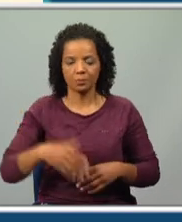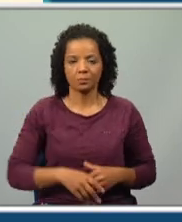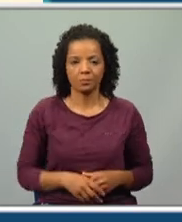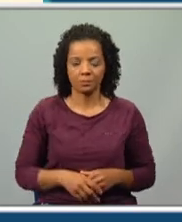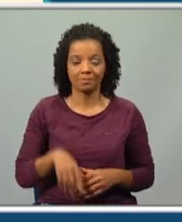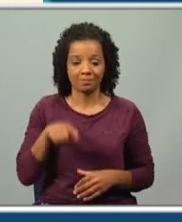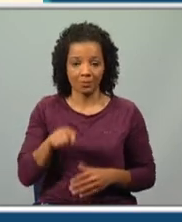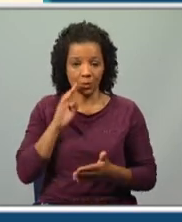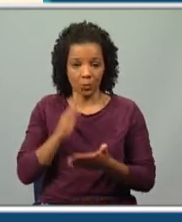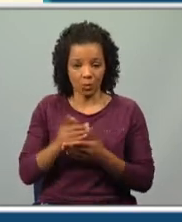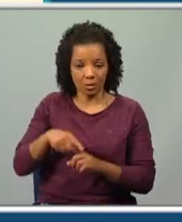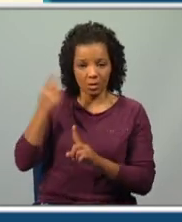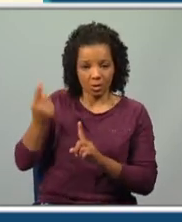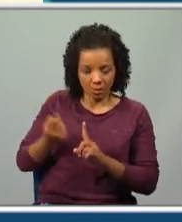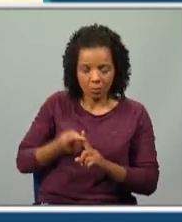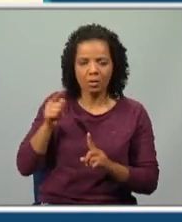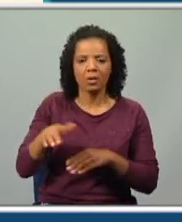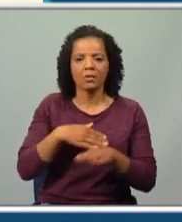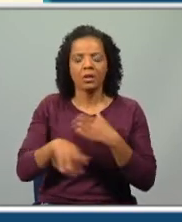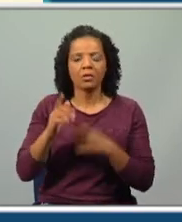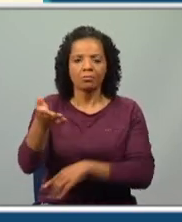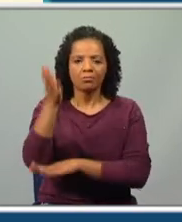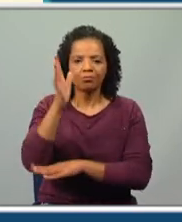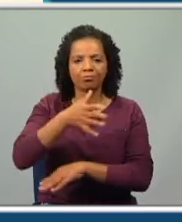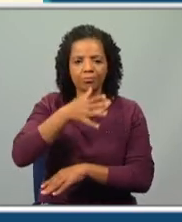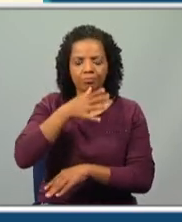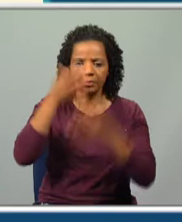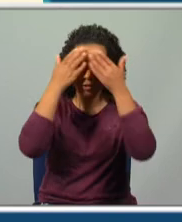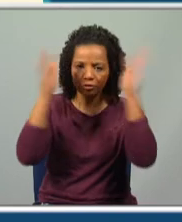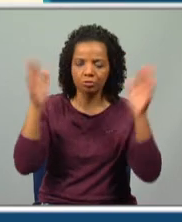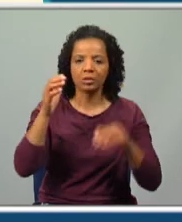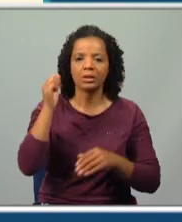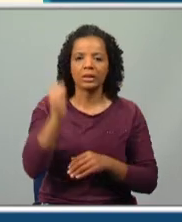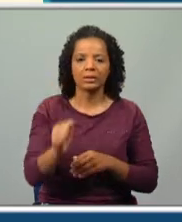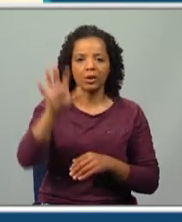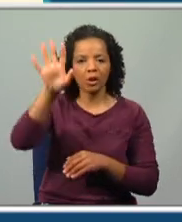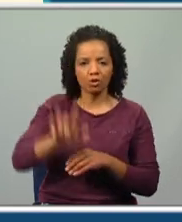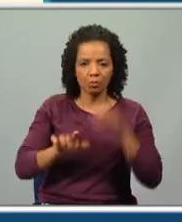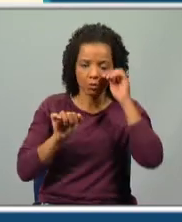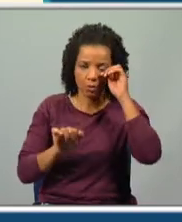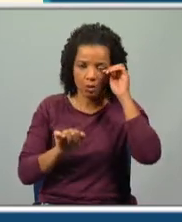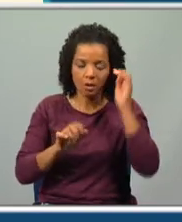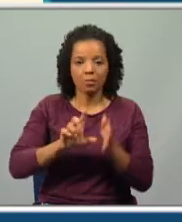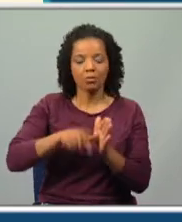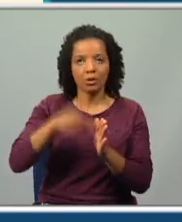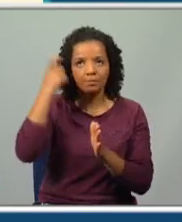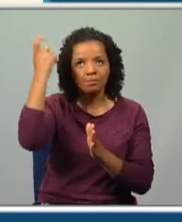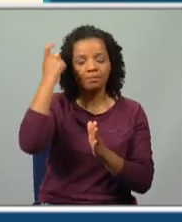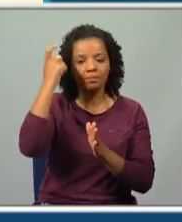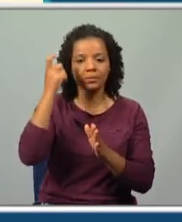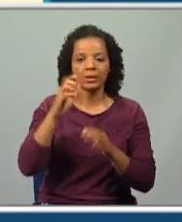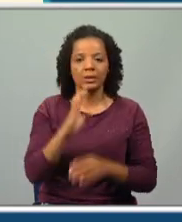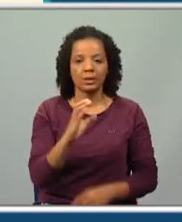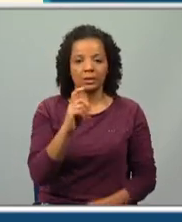Neste último ano, realizaram-se as Conferências Democráticas do Casino Lisbonense, projeto idealizado pelo